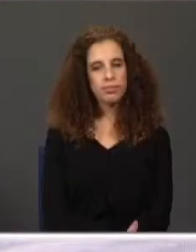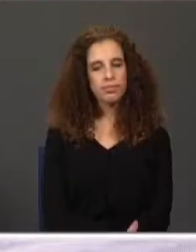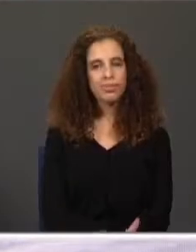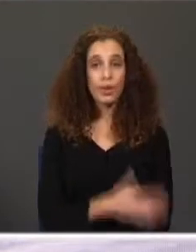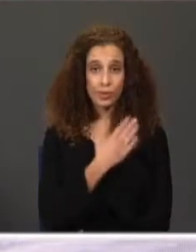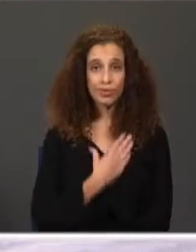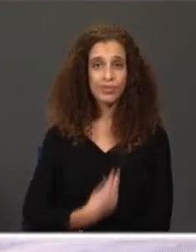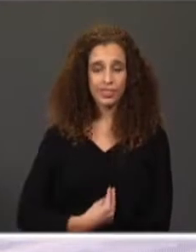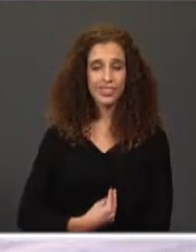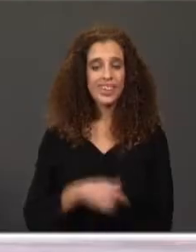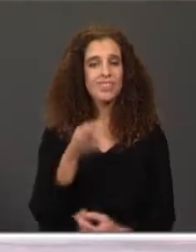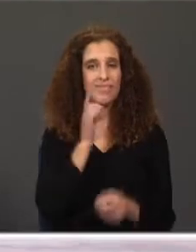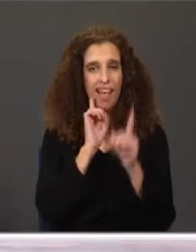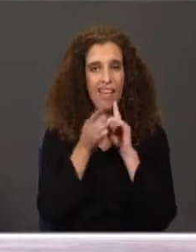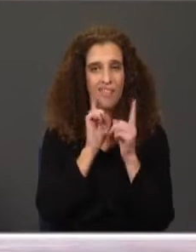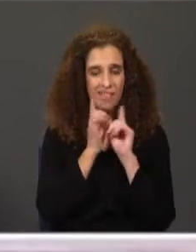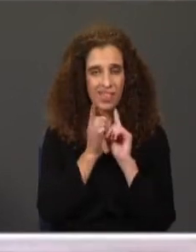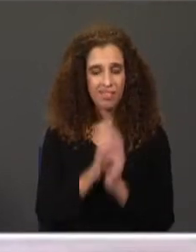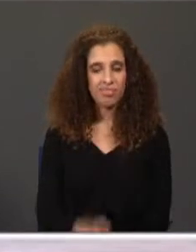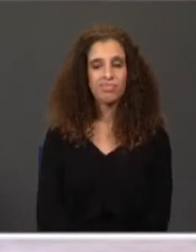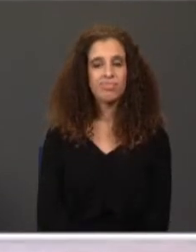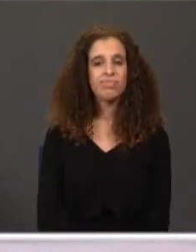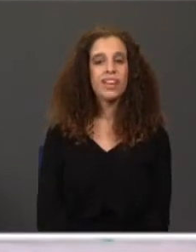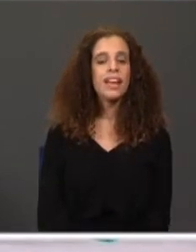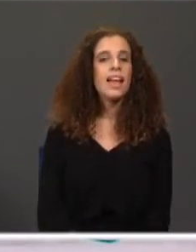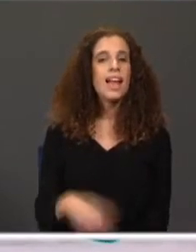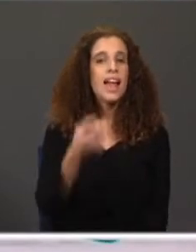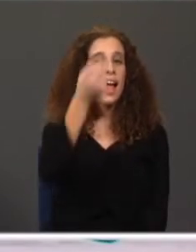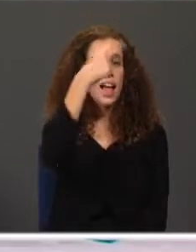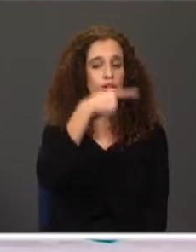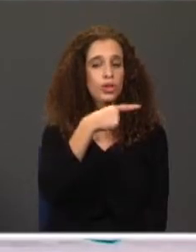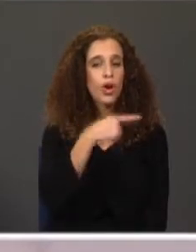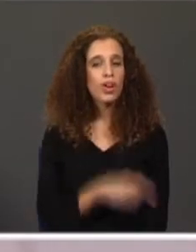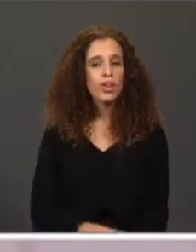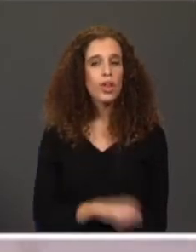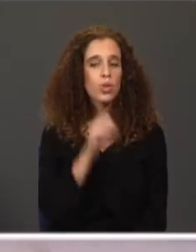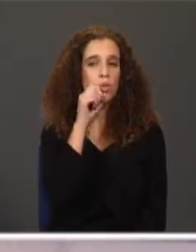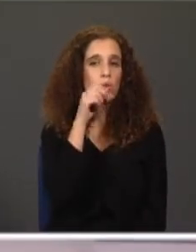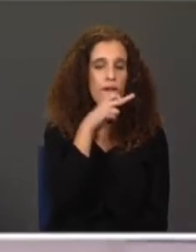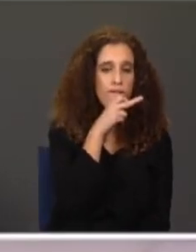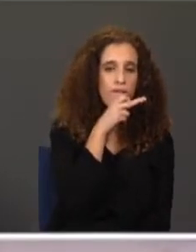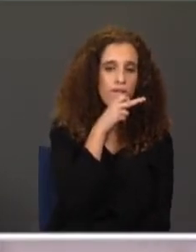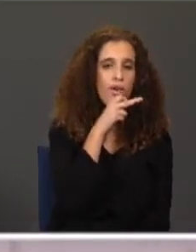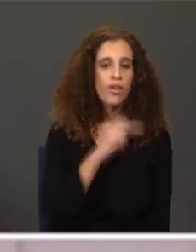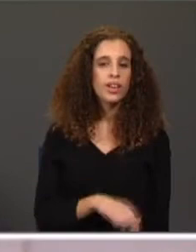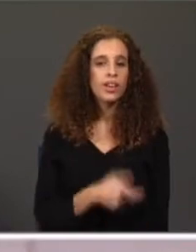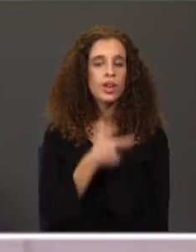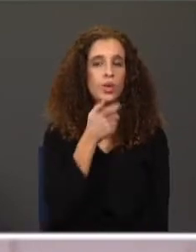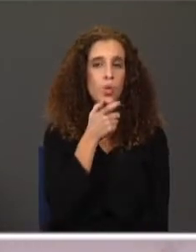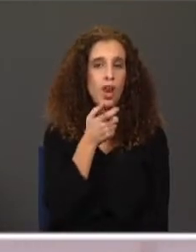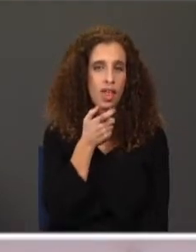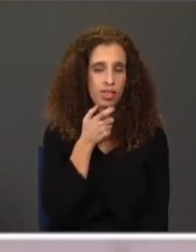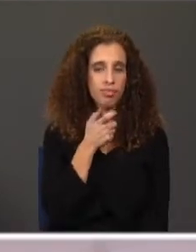Gostaste da animação? É a história de um avô e de um neto, da relação que se estabelece entre um avô e um